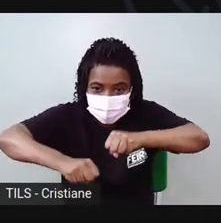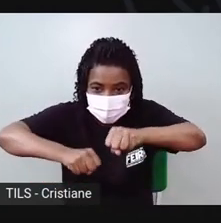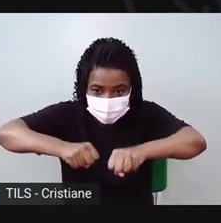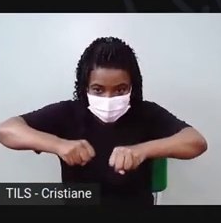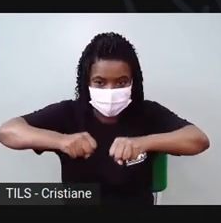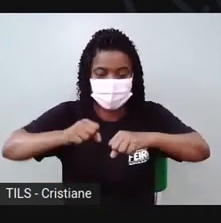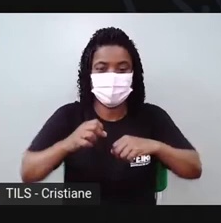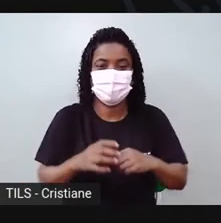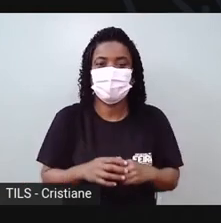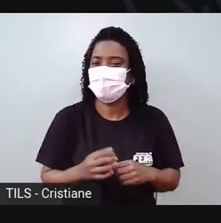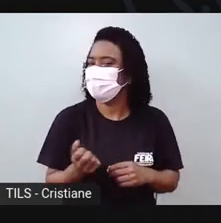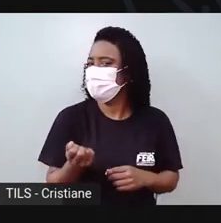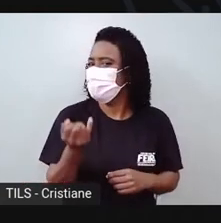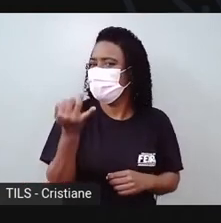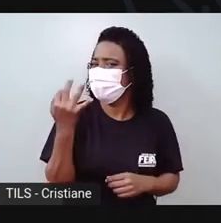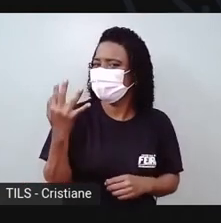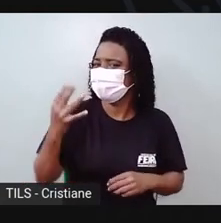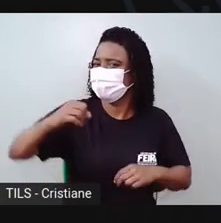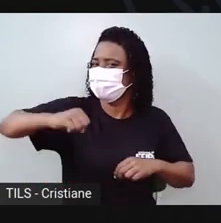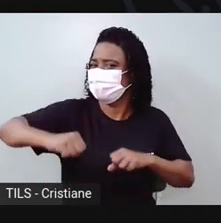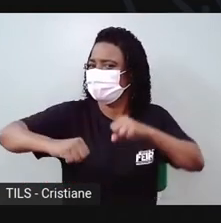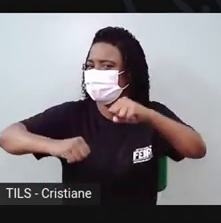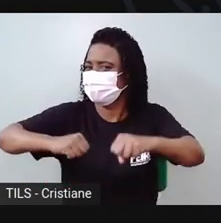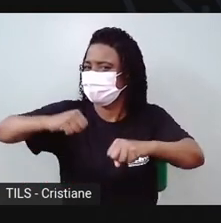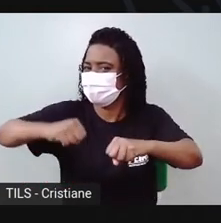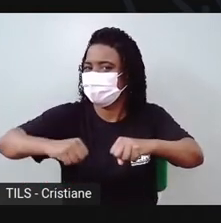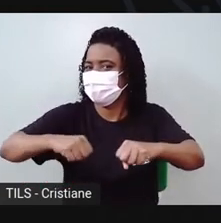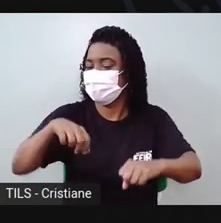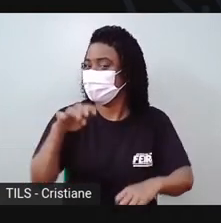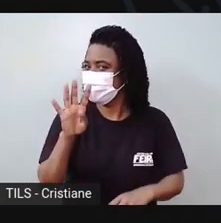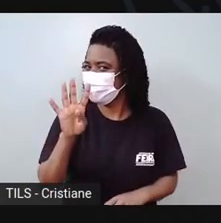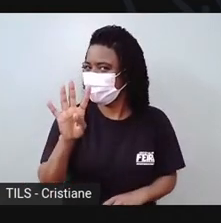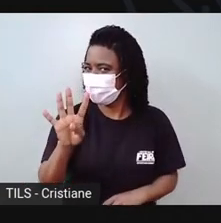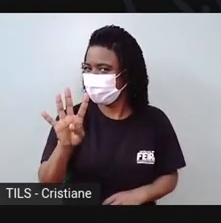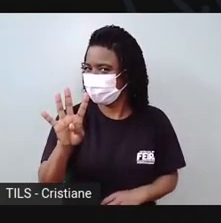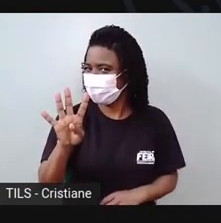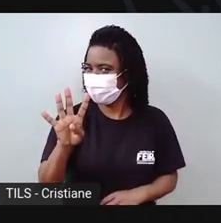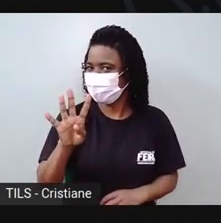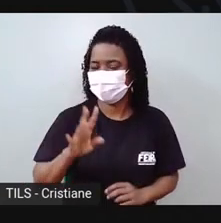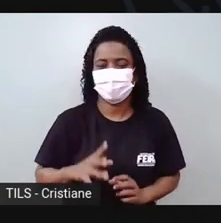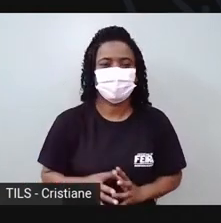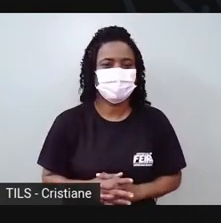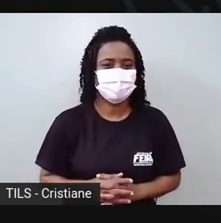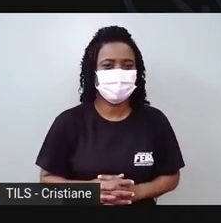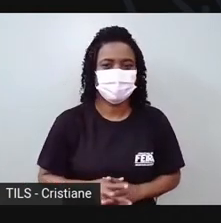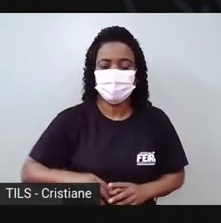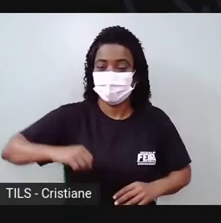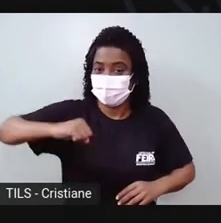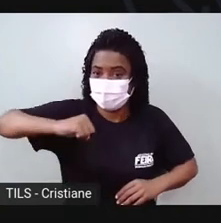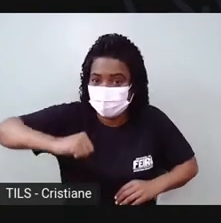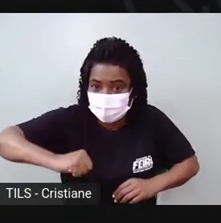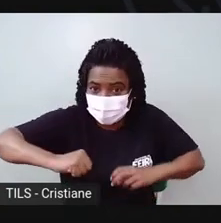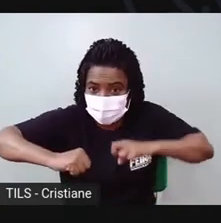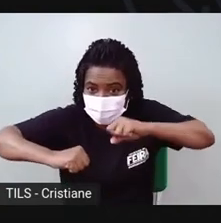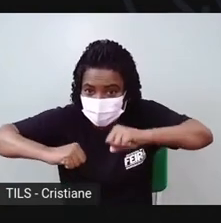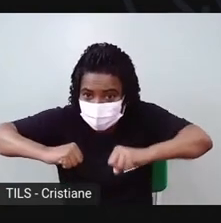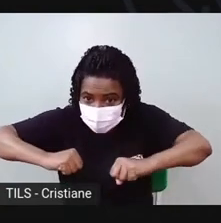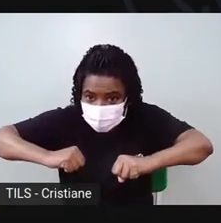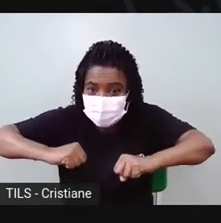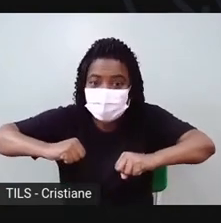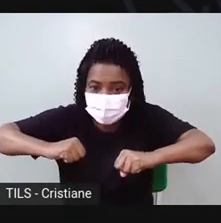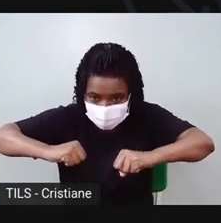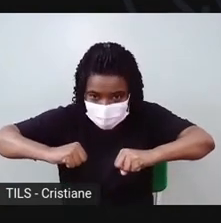Quantos pés tem a tartaruga? Quatro. Né? Dois na frente, que as